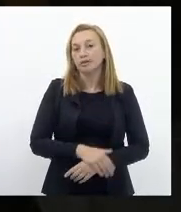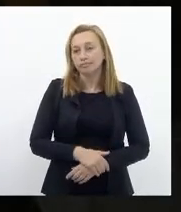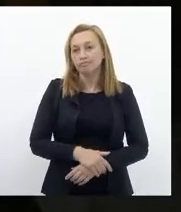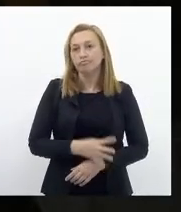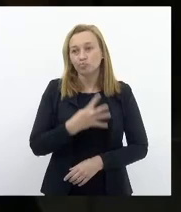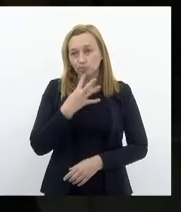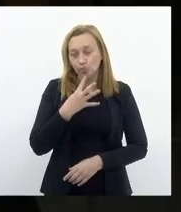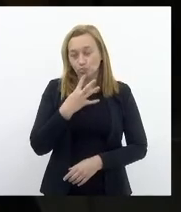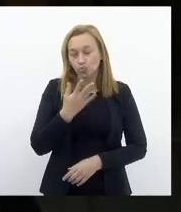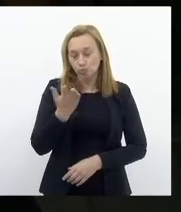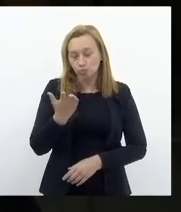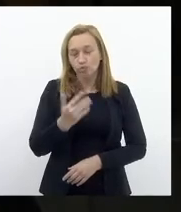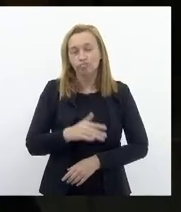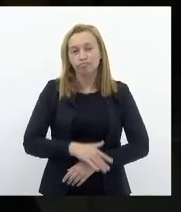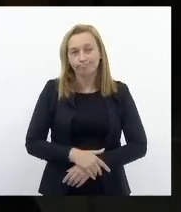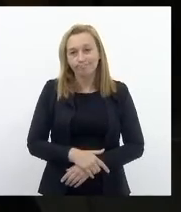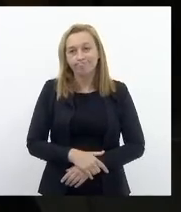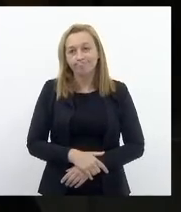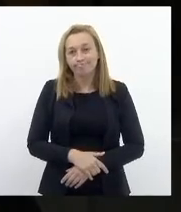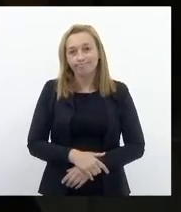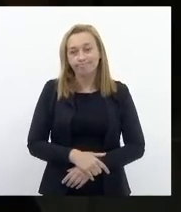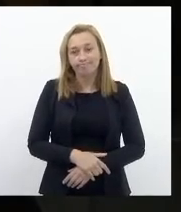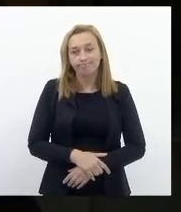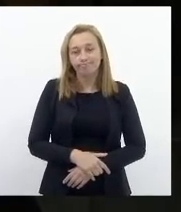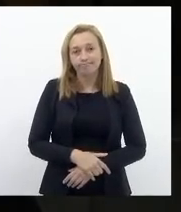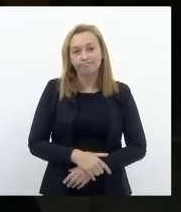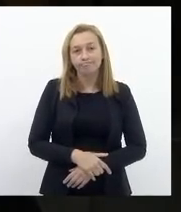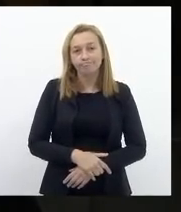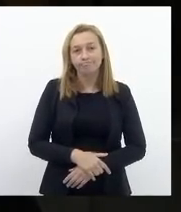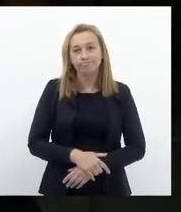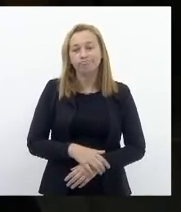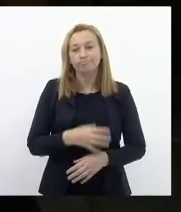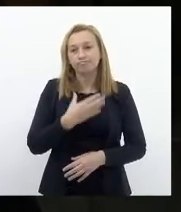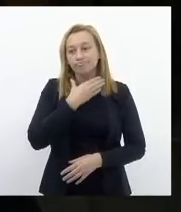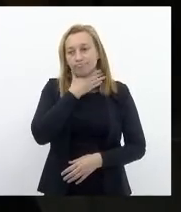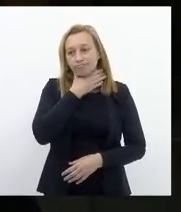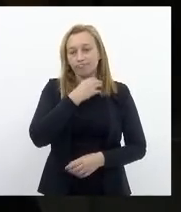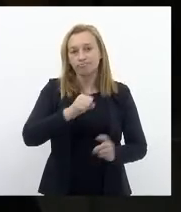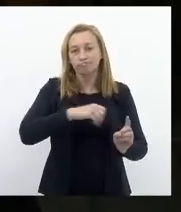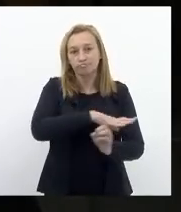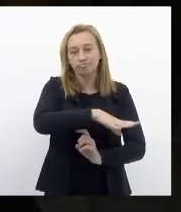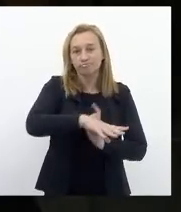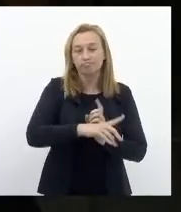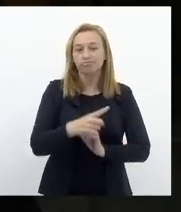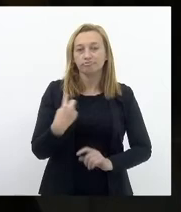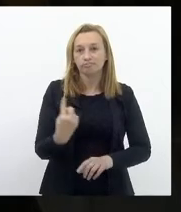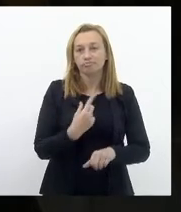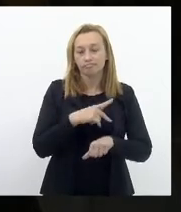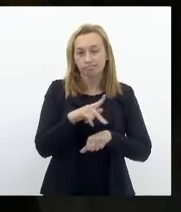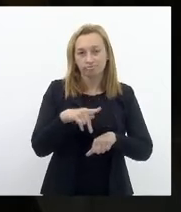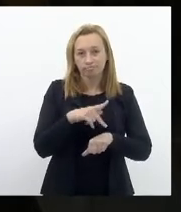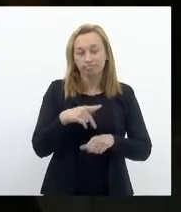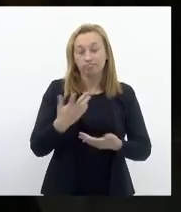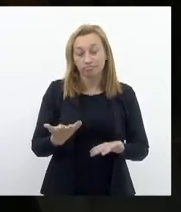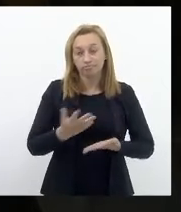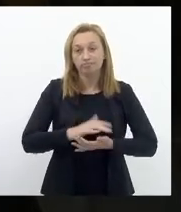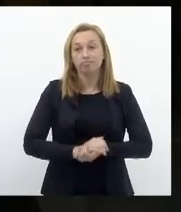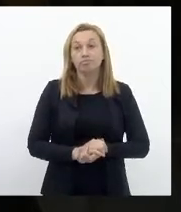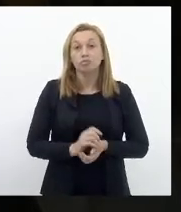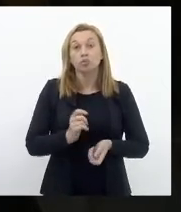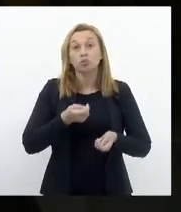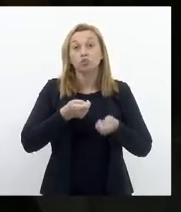Em conhecer Os dramas Sociais Do nosso país Do nosso estado E o